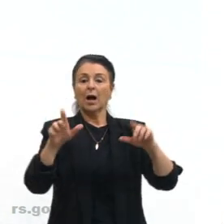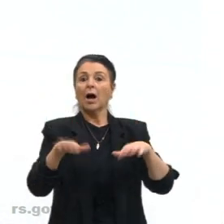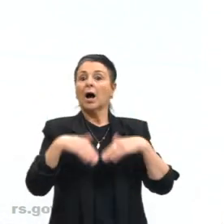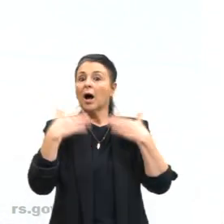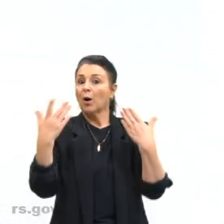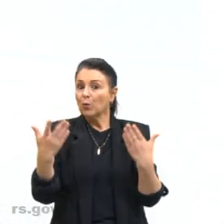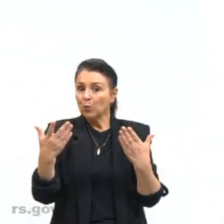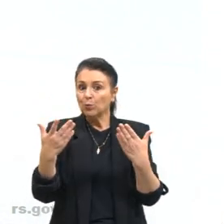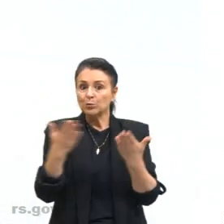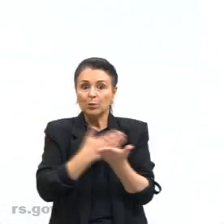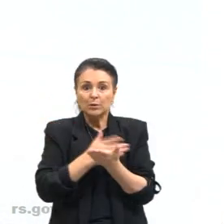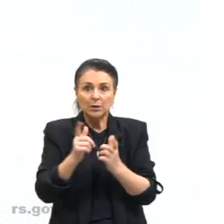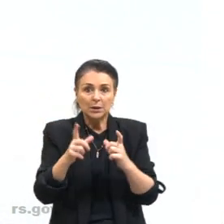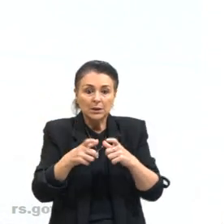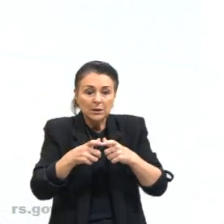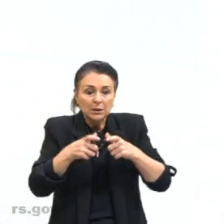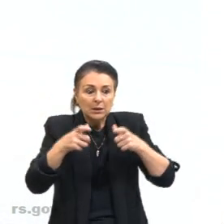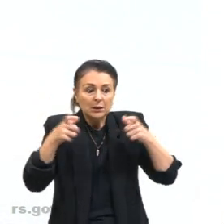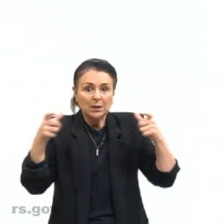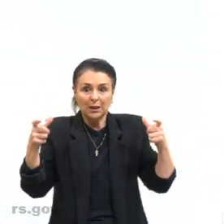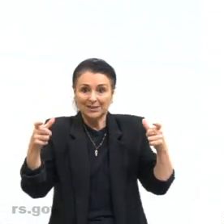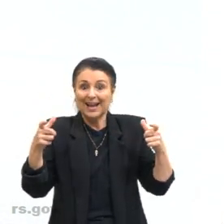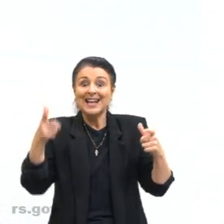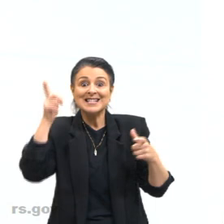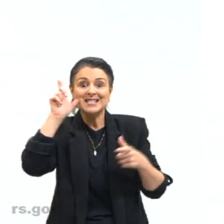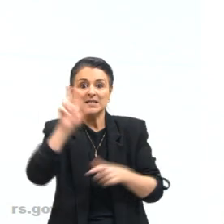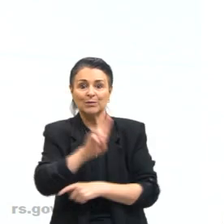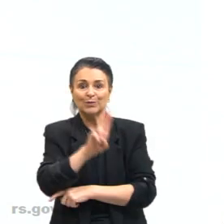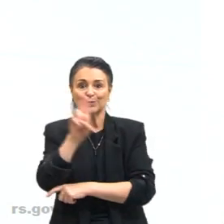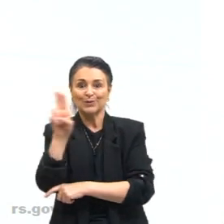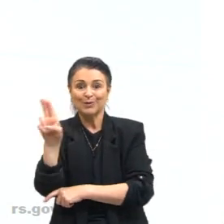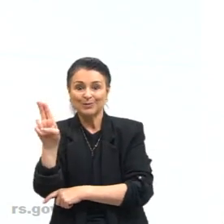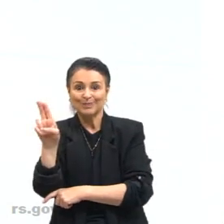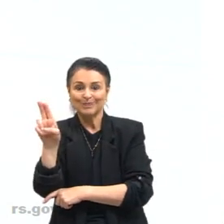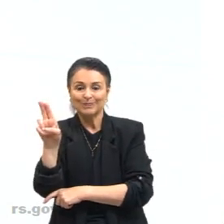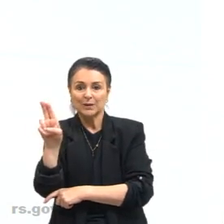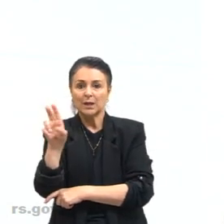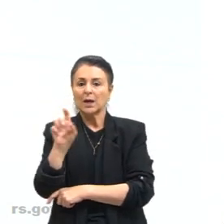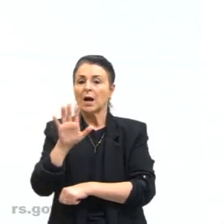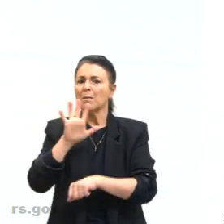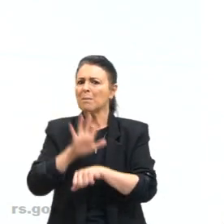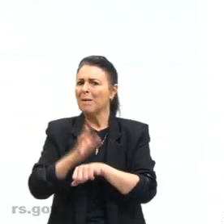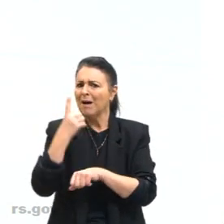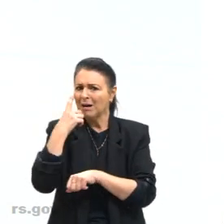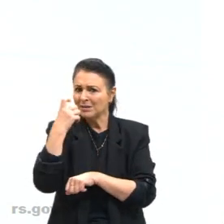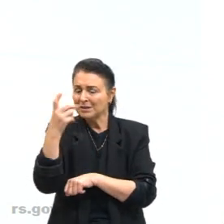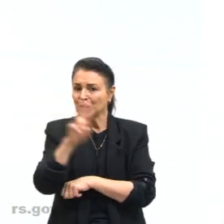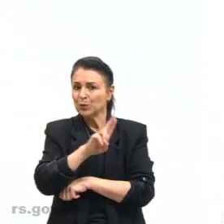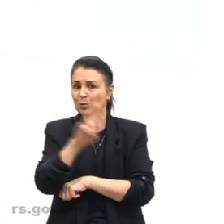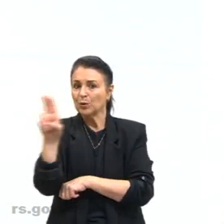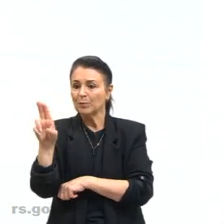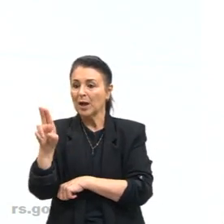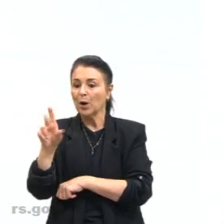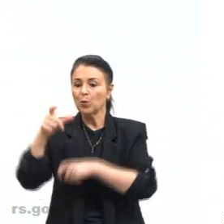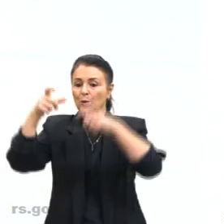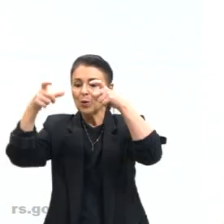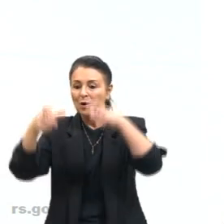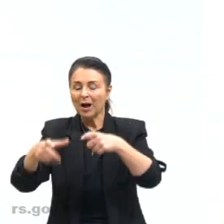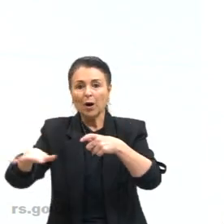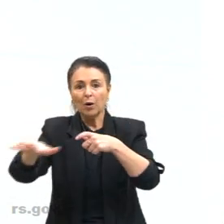que a gente começa a dar nome. E o que vai interessar pra nós, por exemplo, desses nomes é o local de origem.